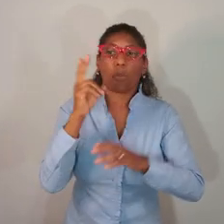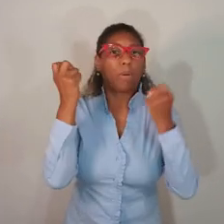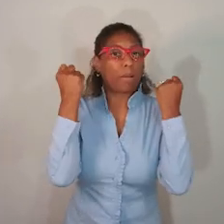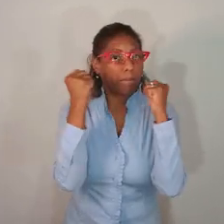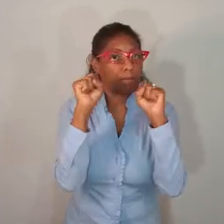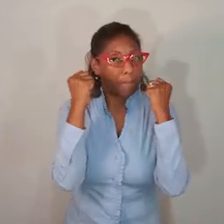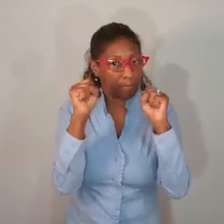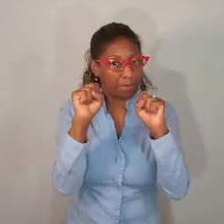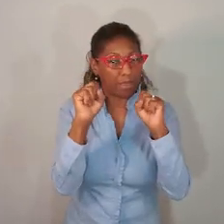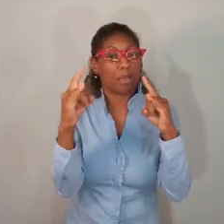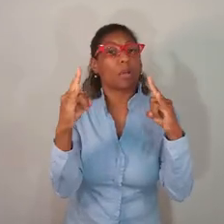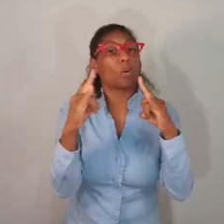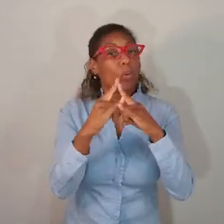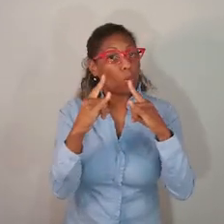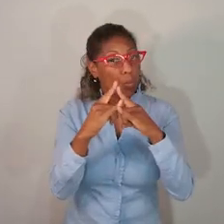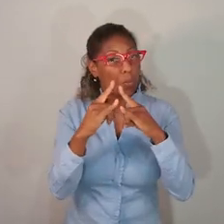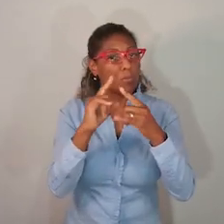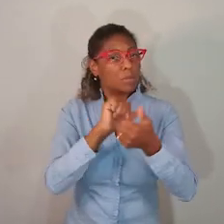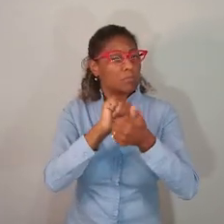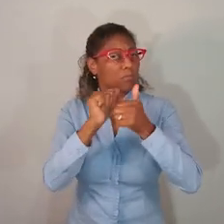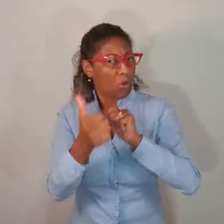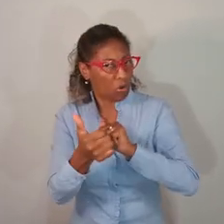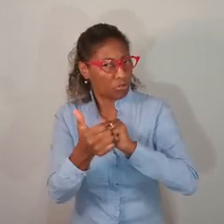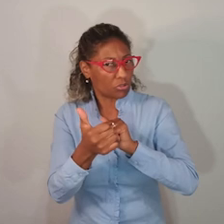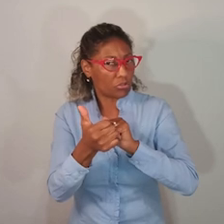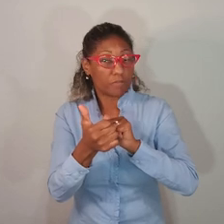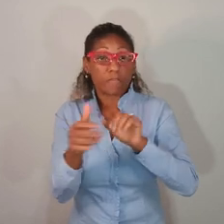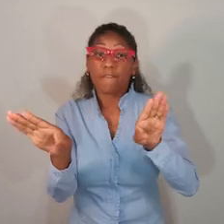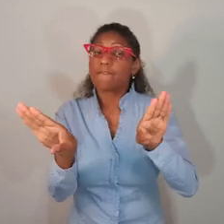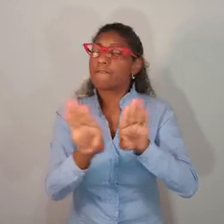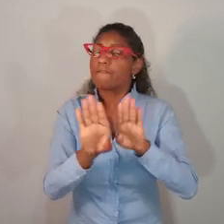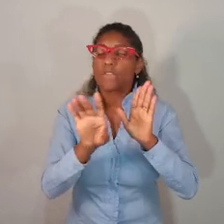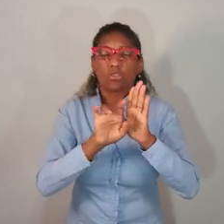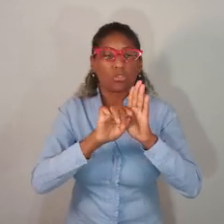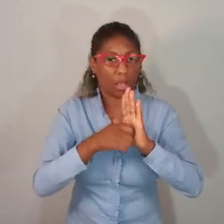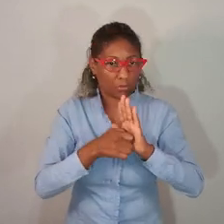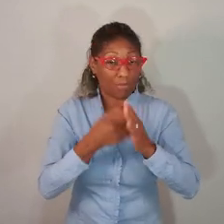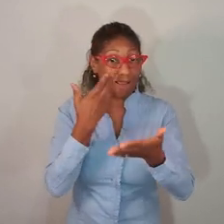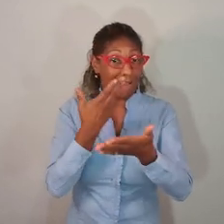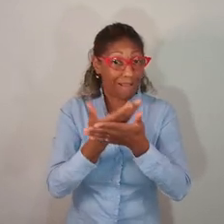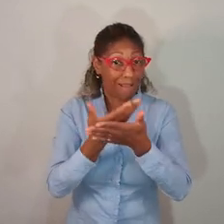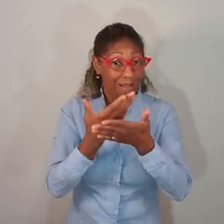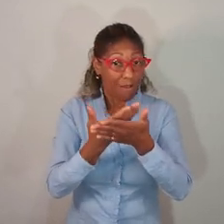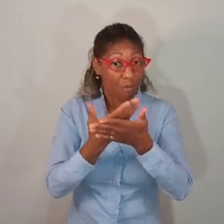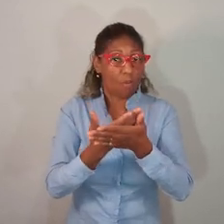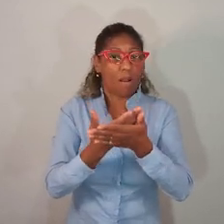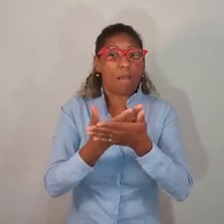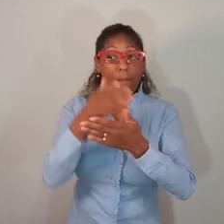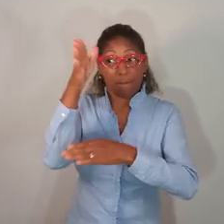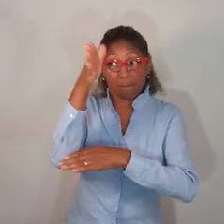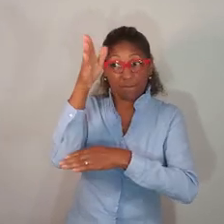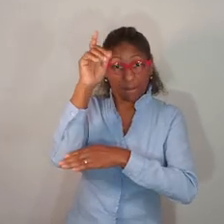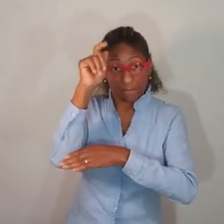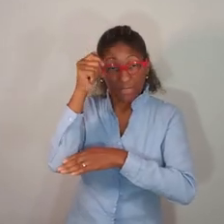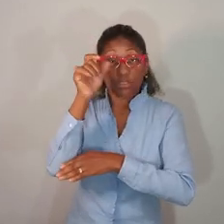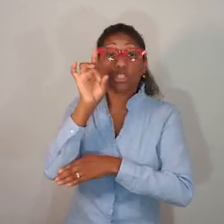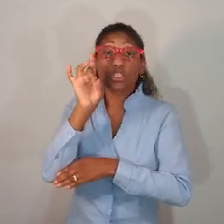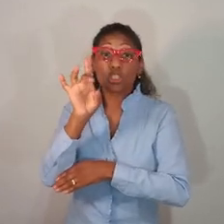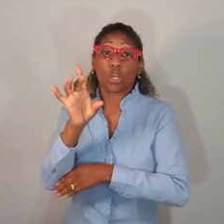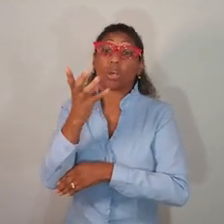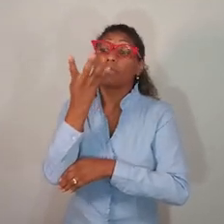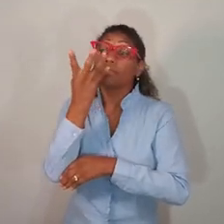trabalhadores. Salões de beleza e barbearias permanecem fechados, assim como academias e clubes sociais e